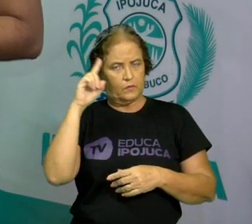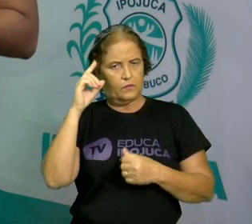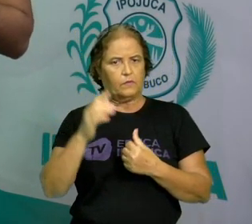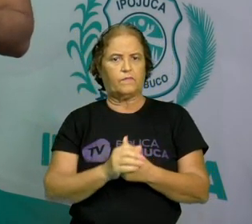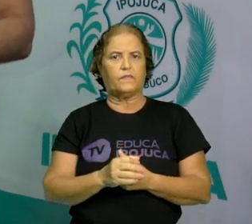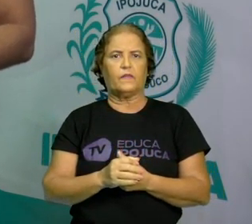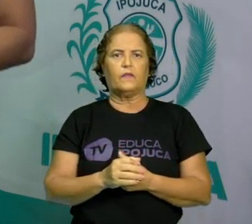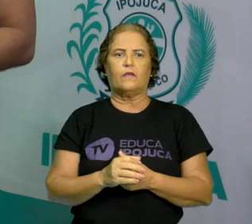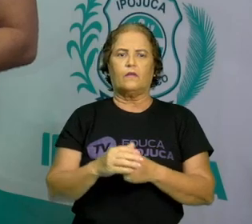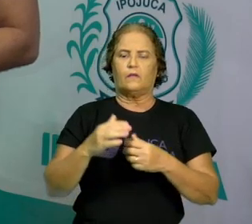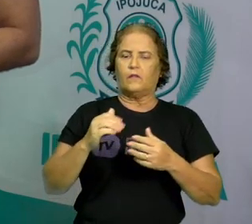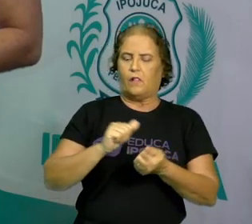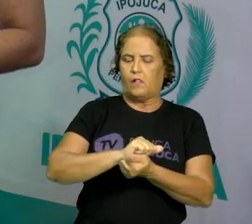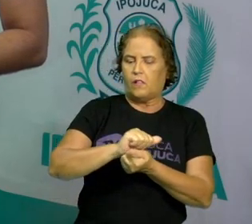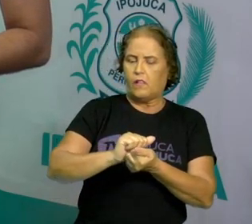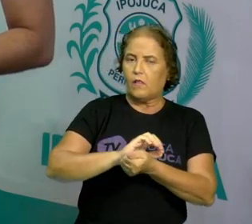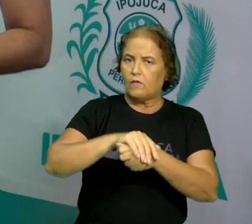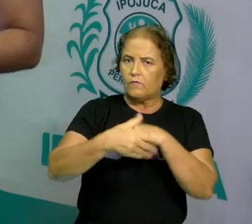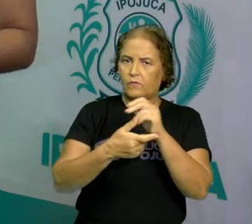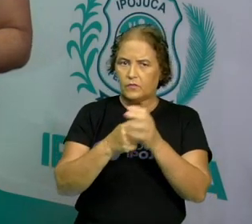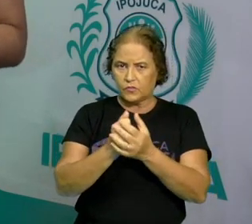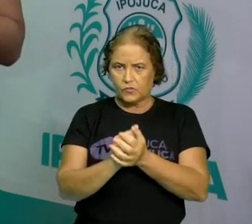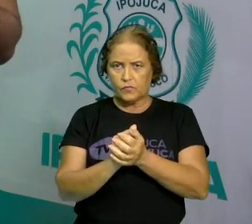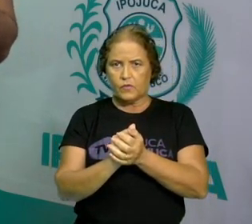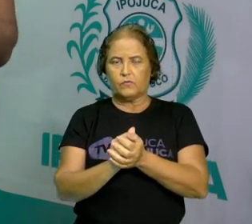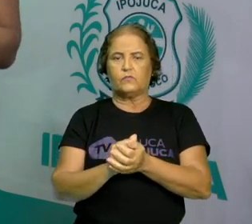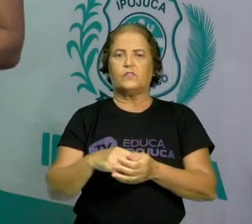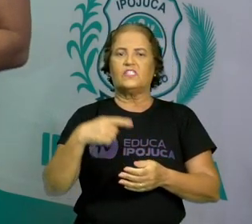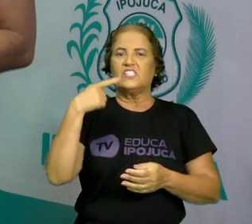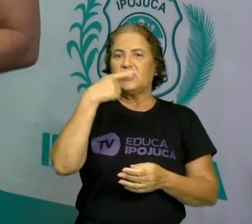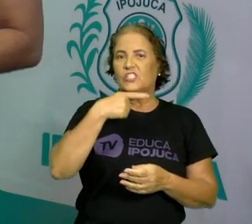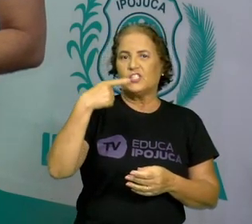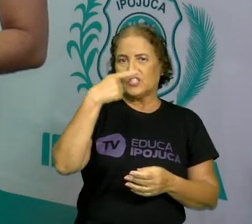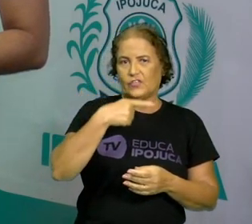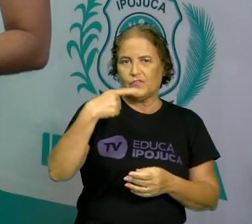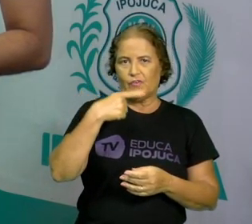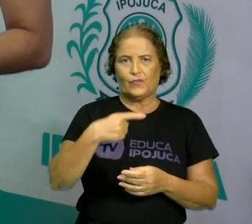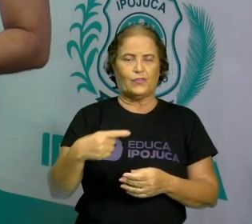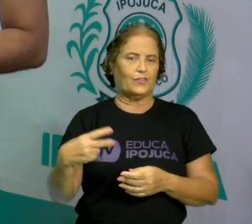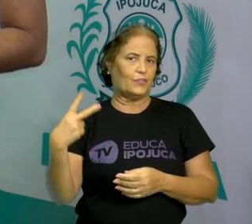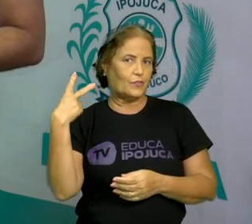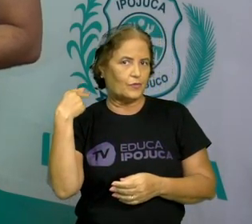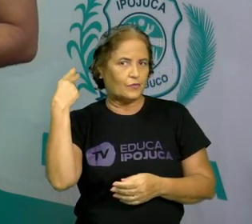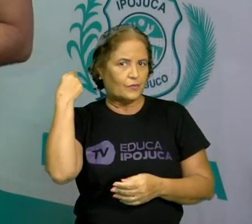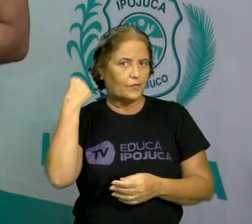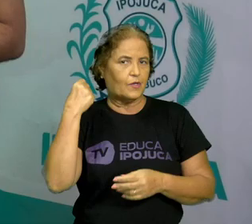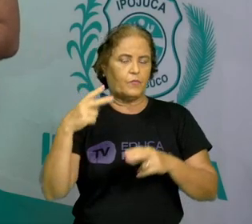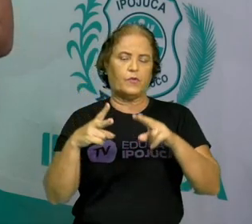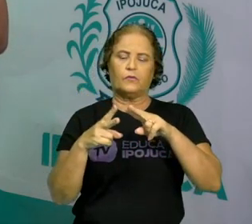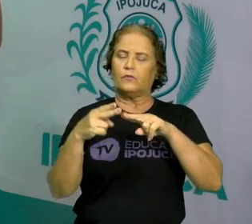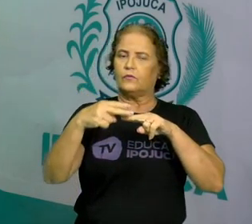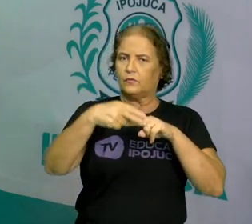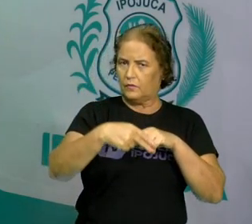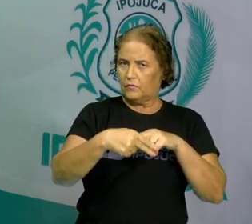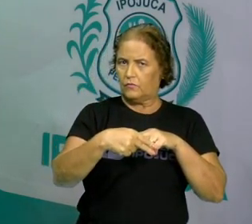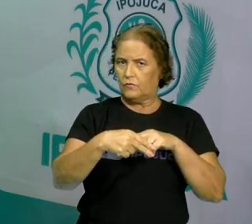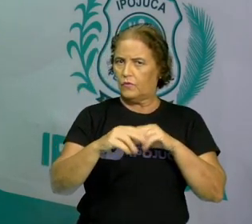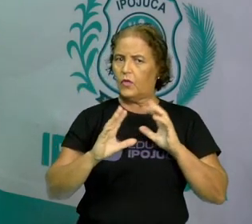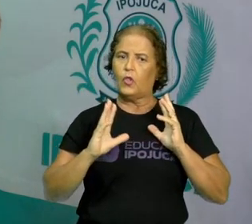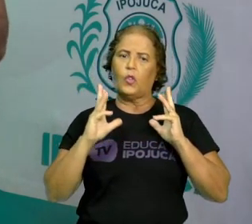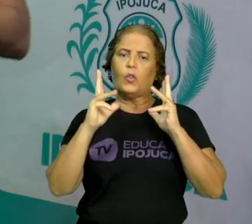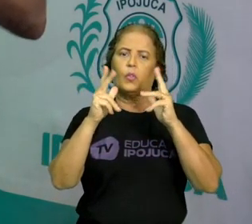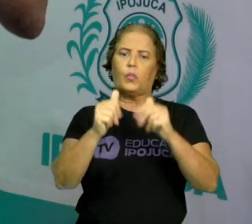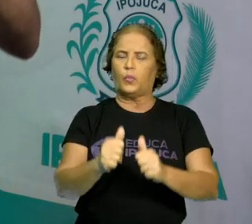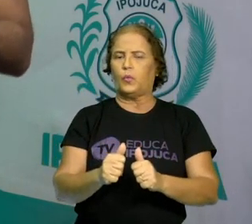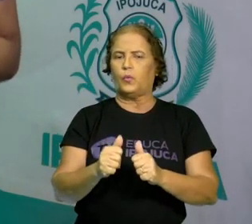Escovar os dentes, petear o cabelo? Sempre aparar o cabelo e cortar? As unhas? E assim, ter todos os